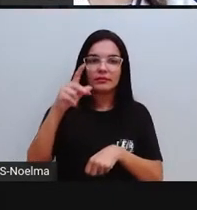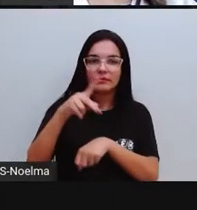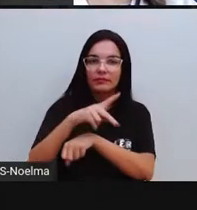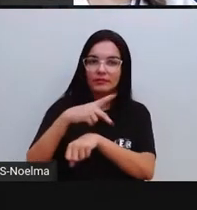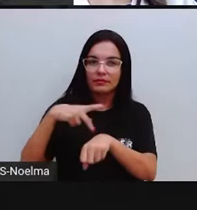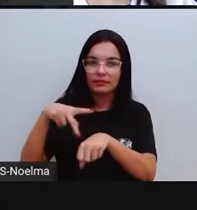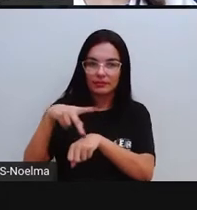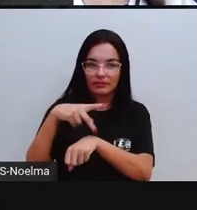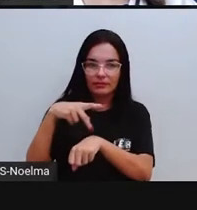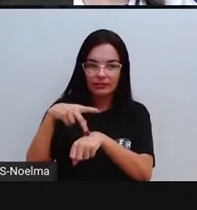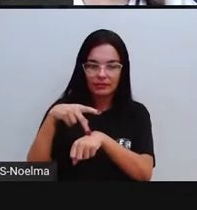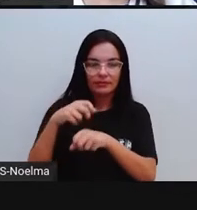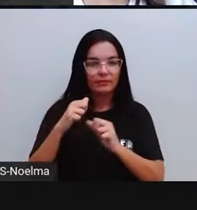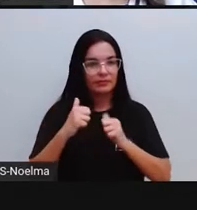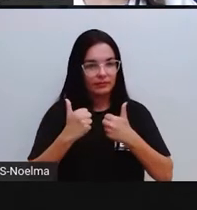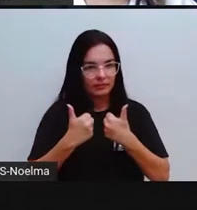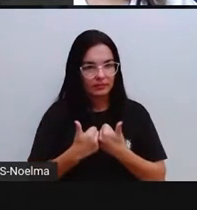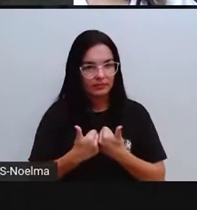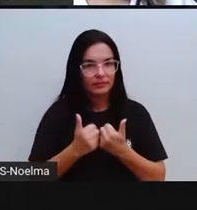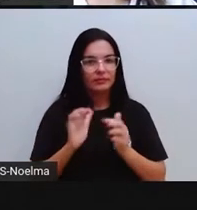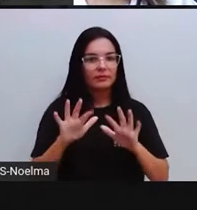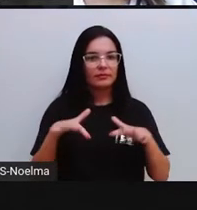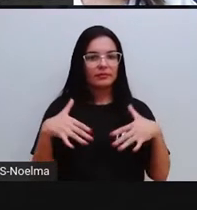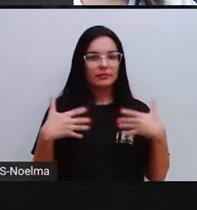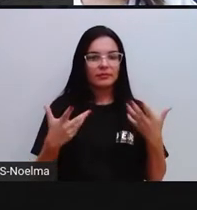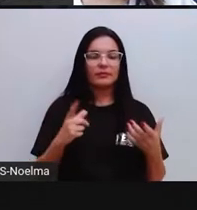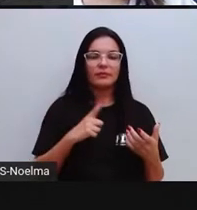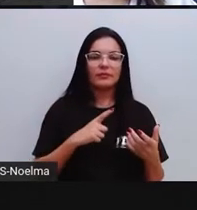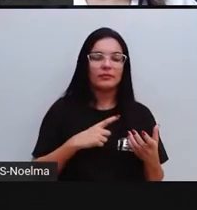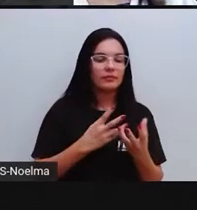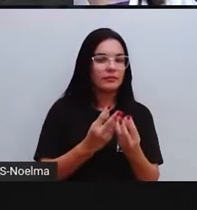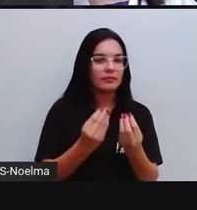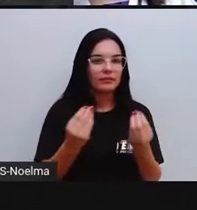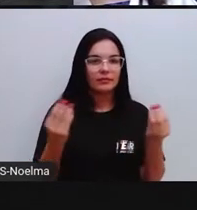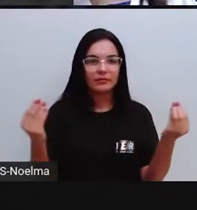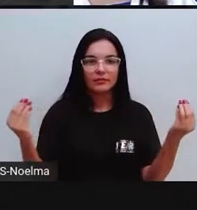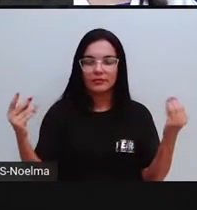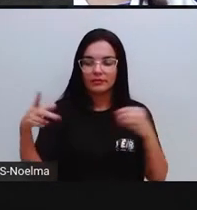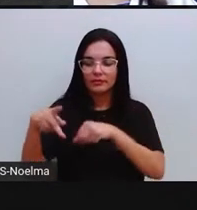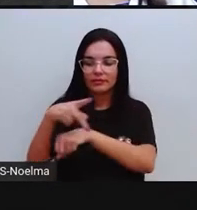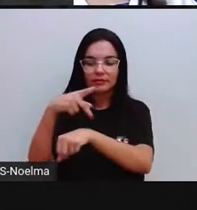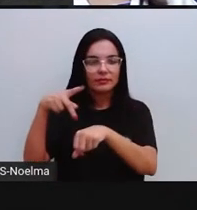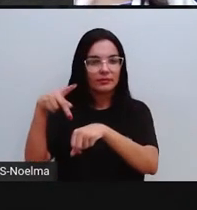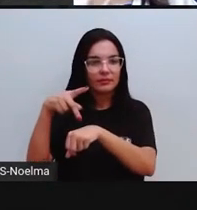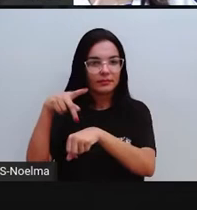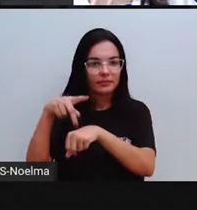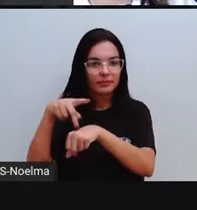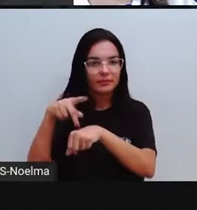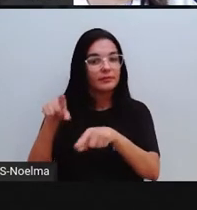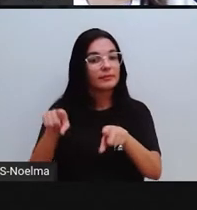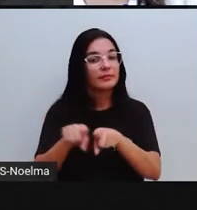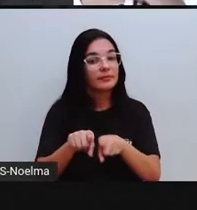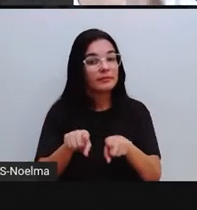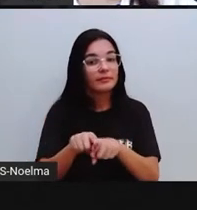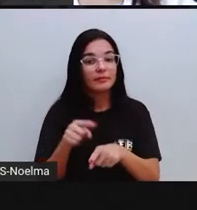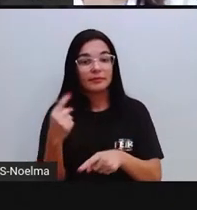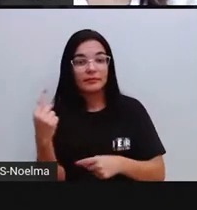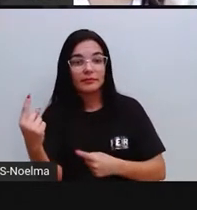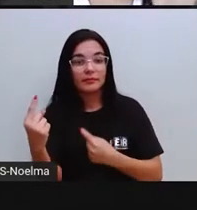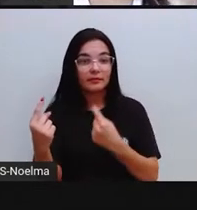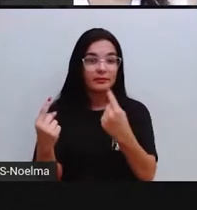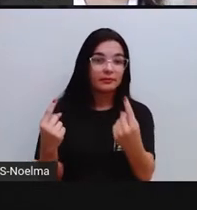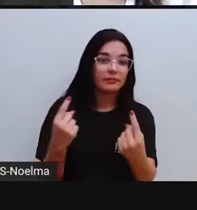E é o continente africano, e ali tem vários países. E, inclusive, né? Cada país